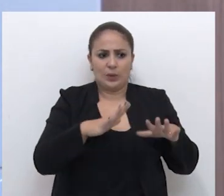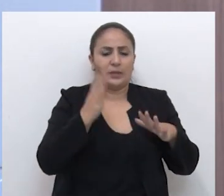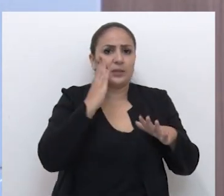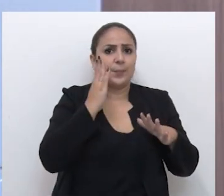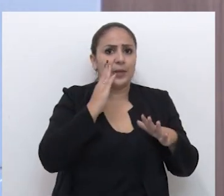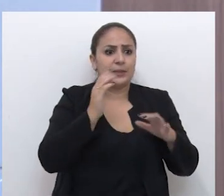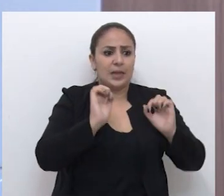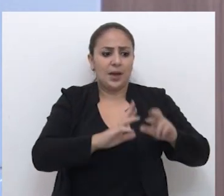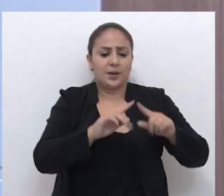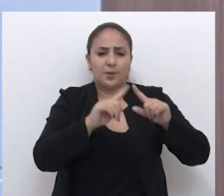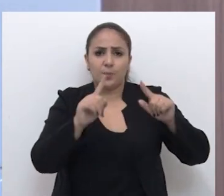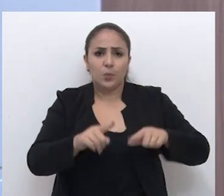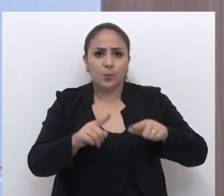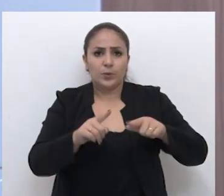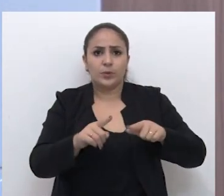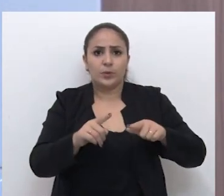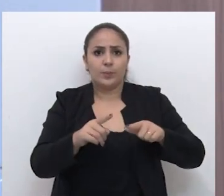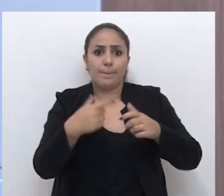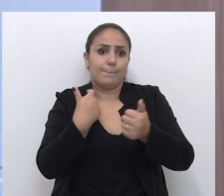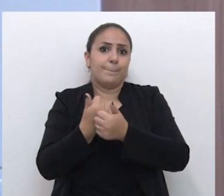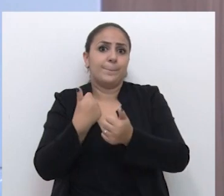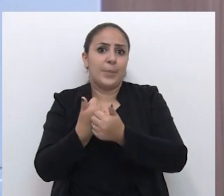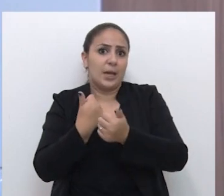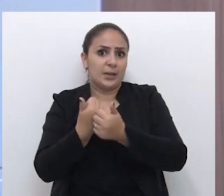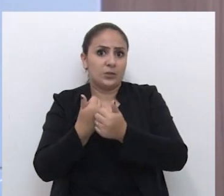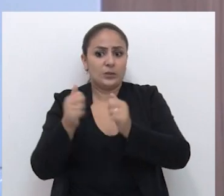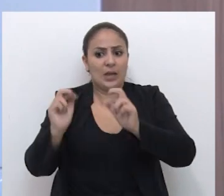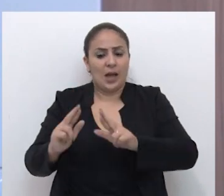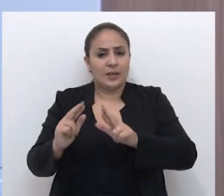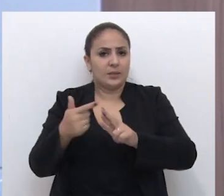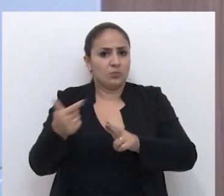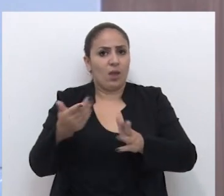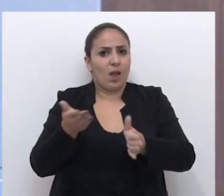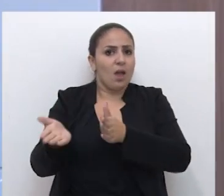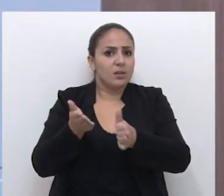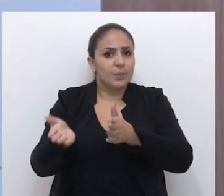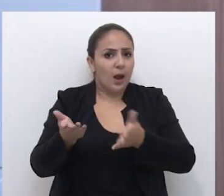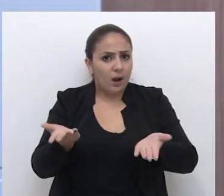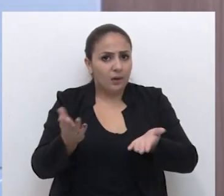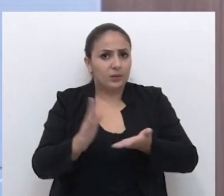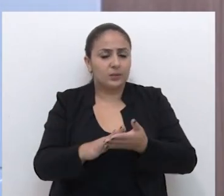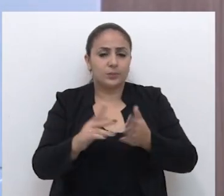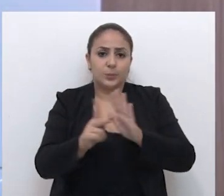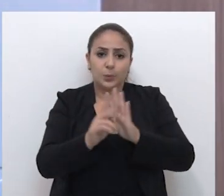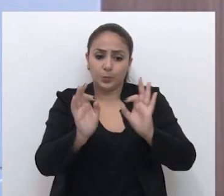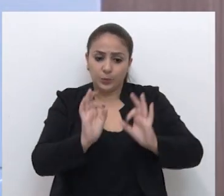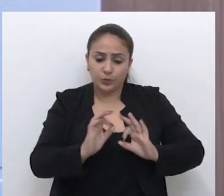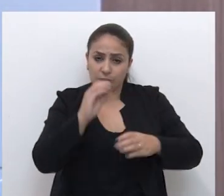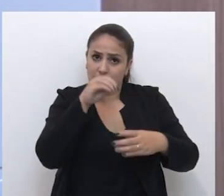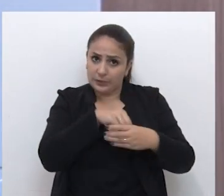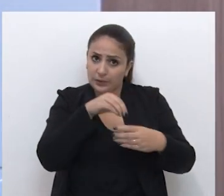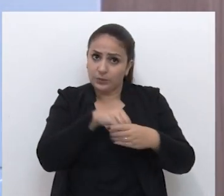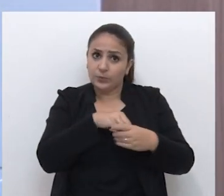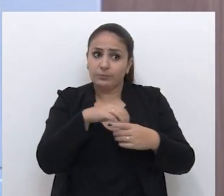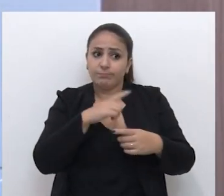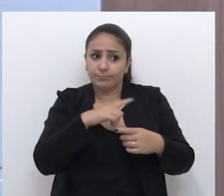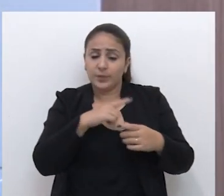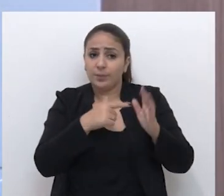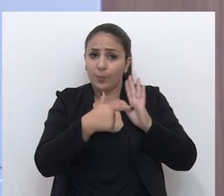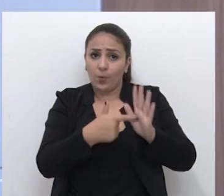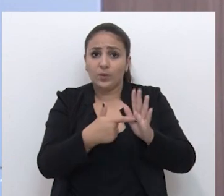que seja destinada a uso público, perto de área inacessível. Então, o próprio projeto ali dentro, existe